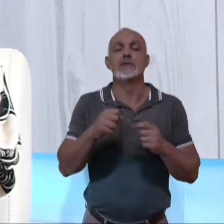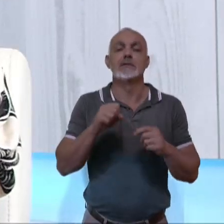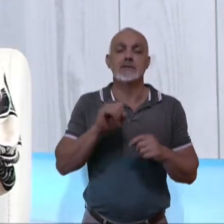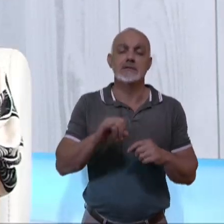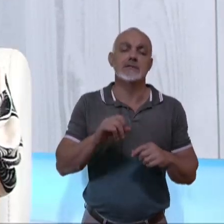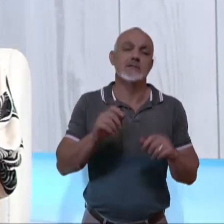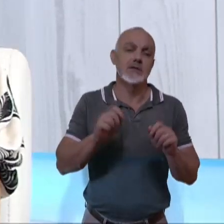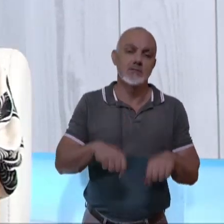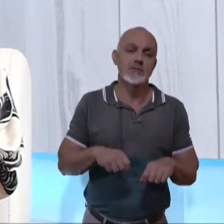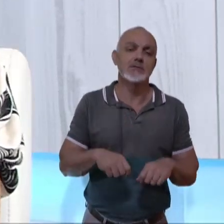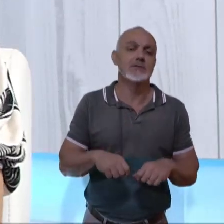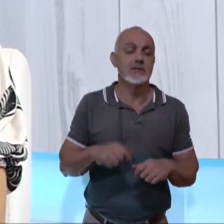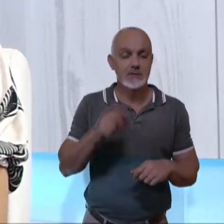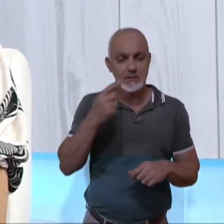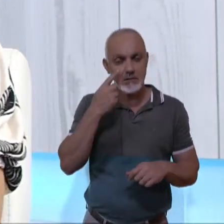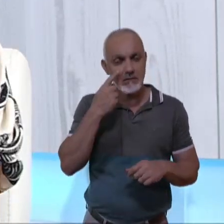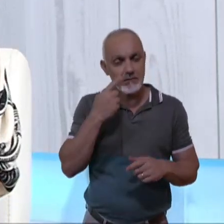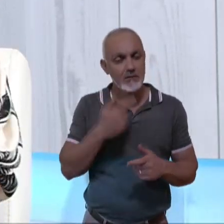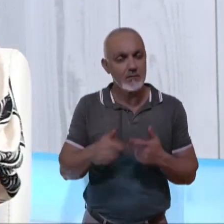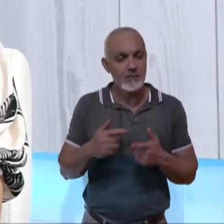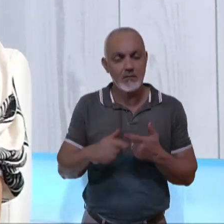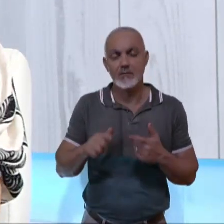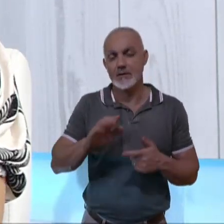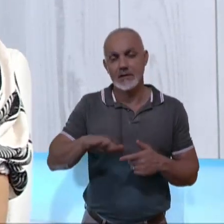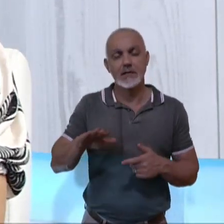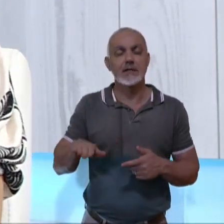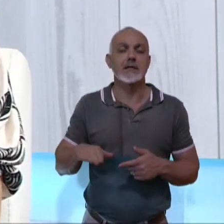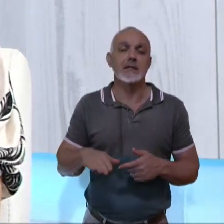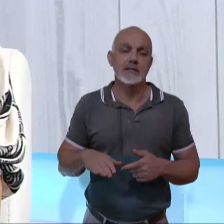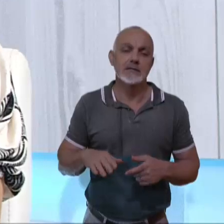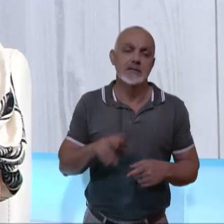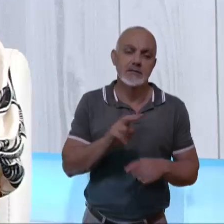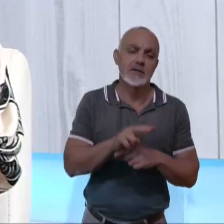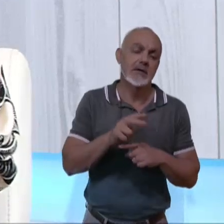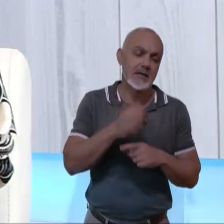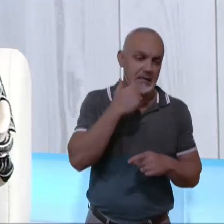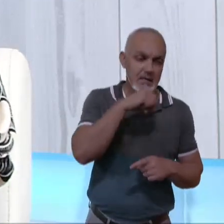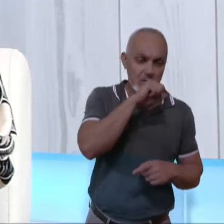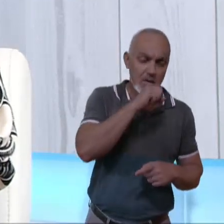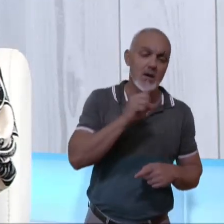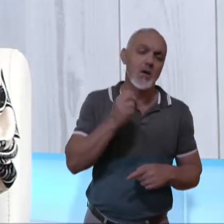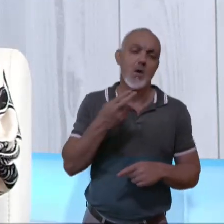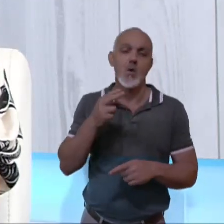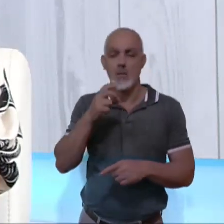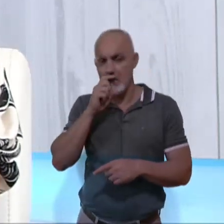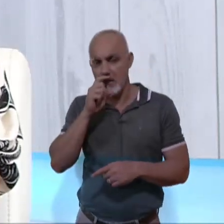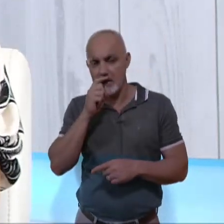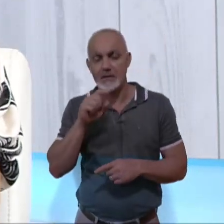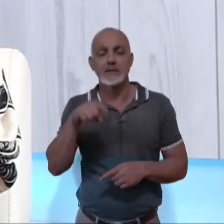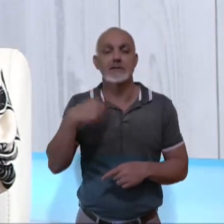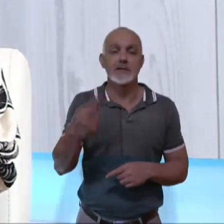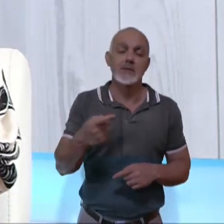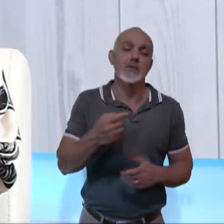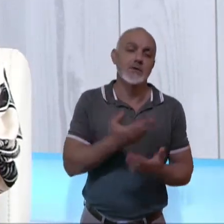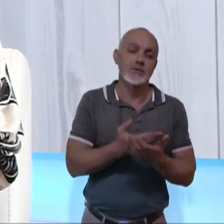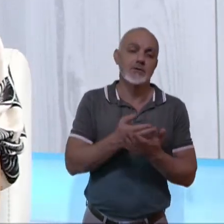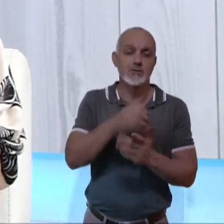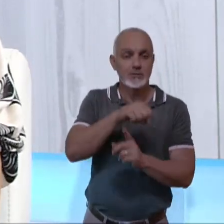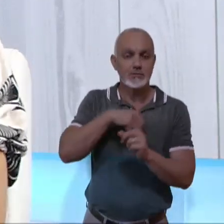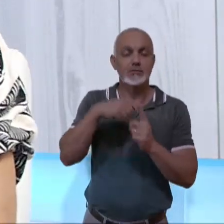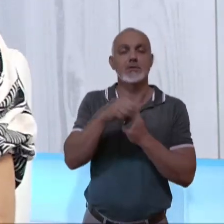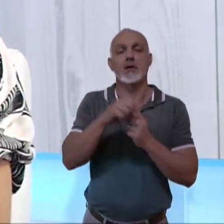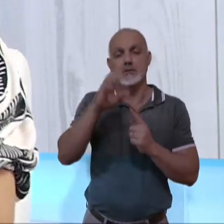algum problema daquela criança permanecer com a guarda da mãe ou do pai. Depois desse estudo social,